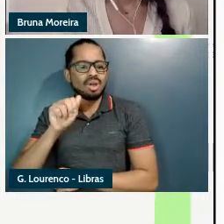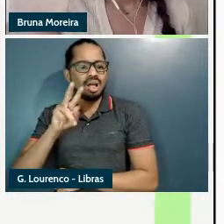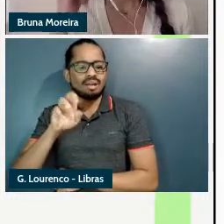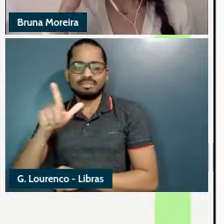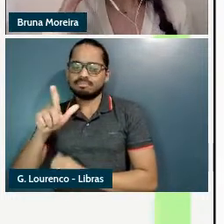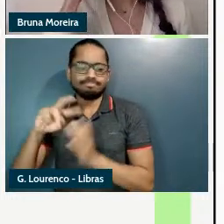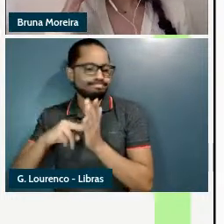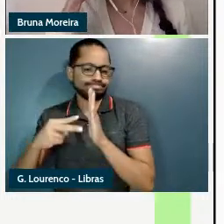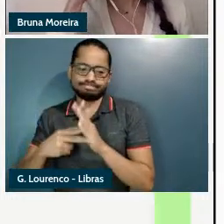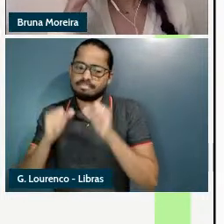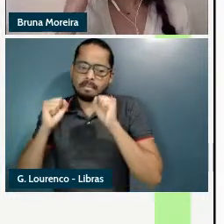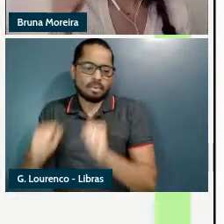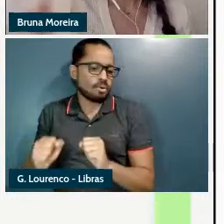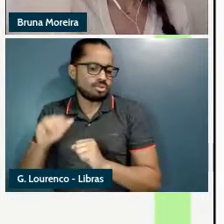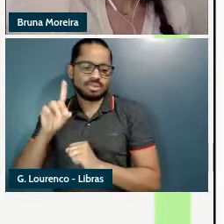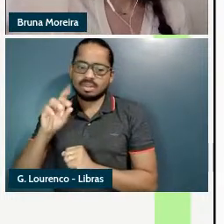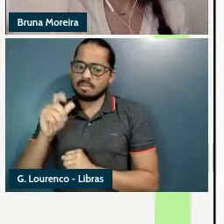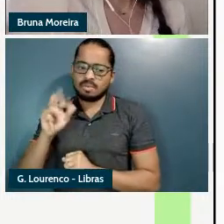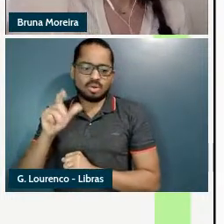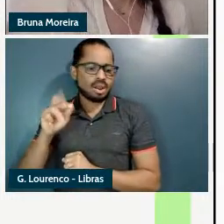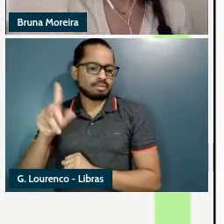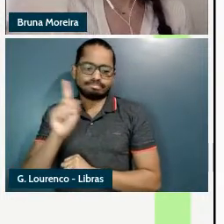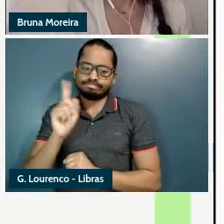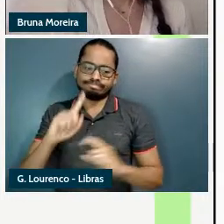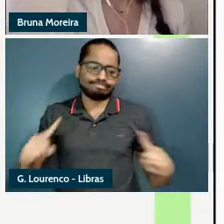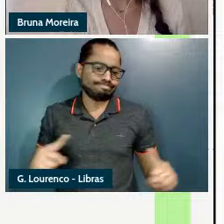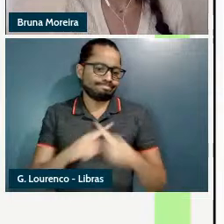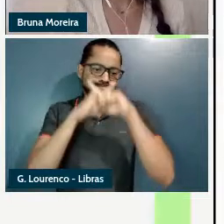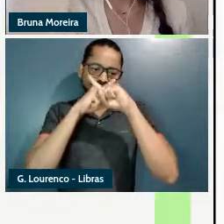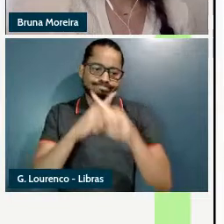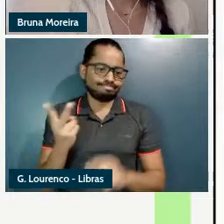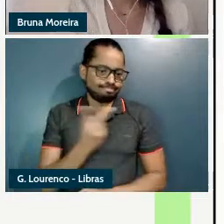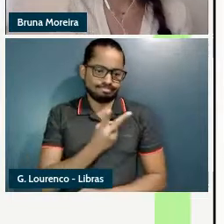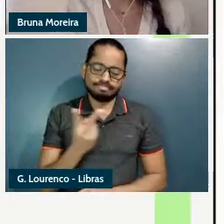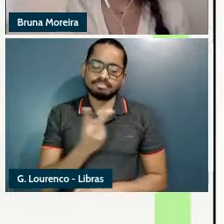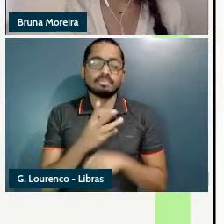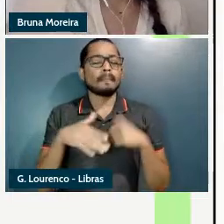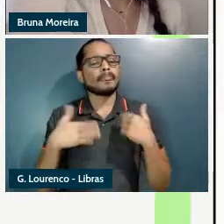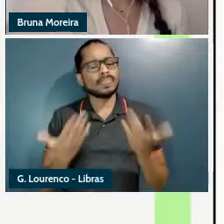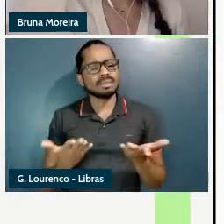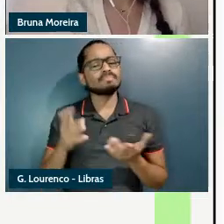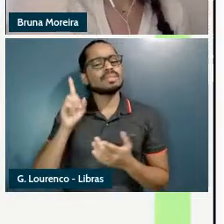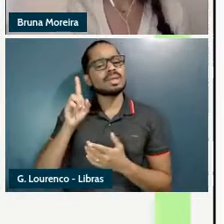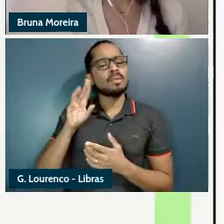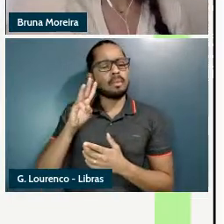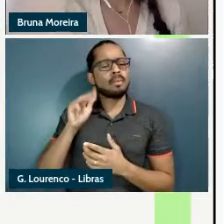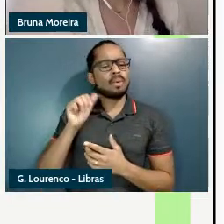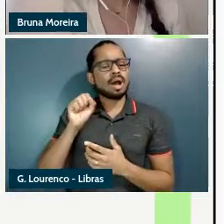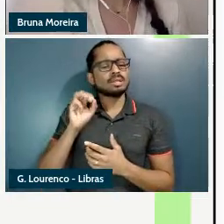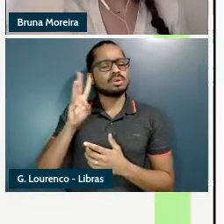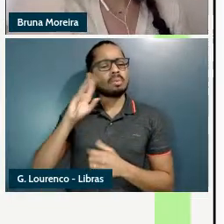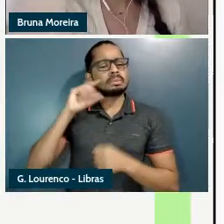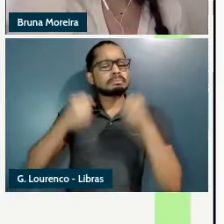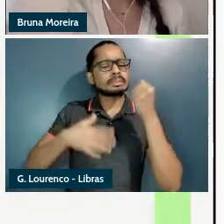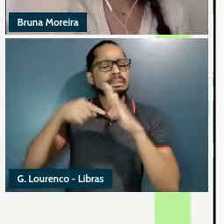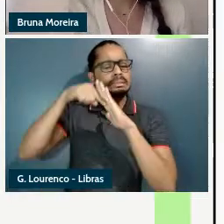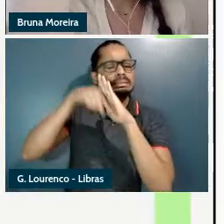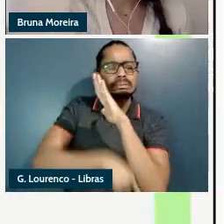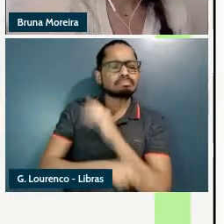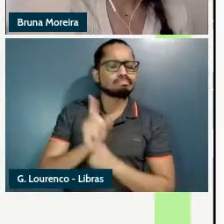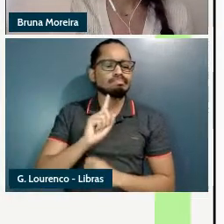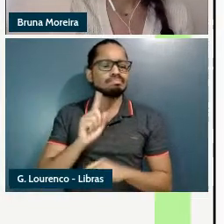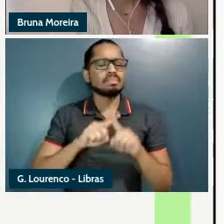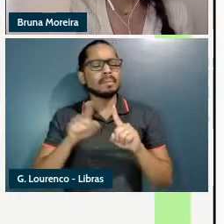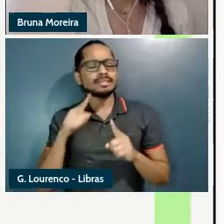o autor não se aprofunda nessa questão mas sugere que o conteúdo semântico do sufixo é próximo de um dos significados do modal